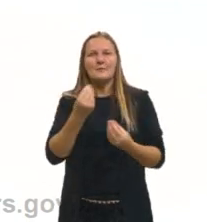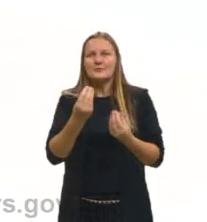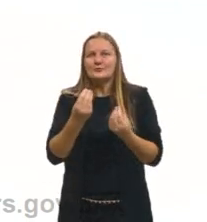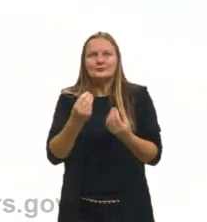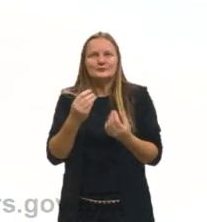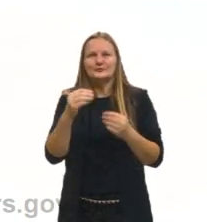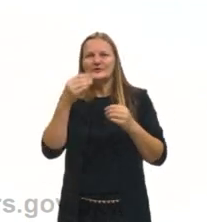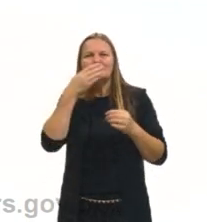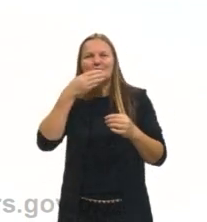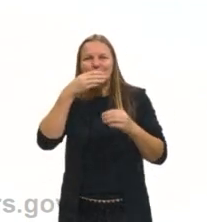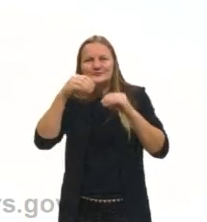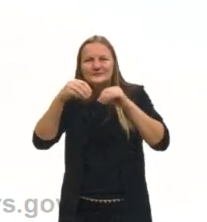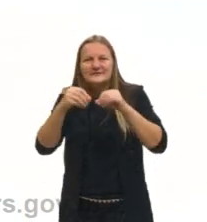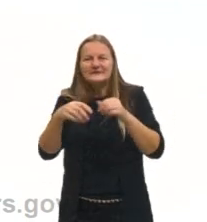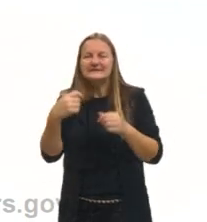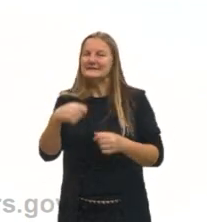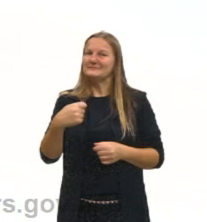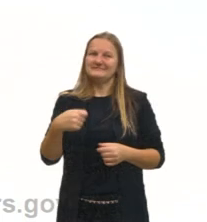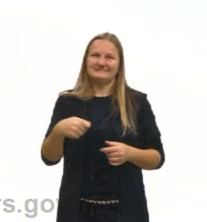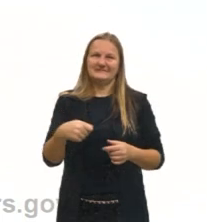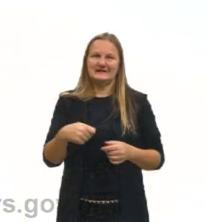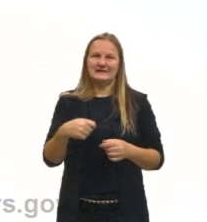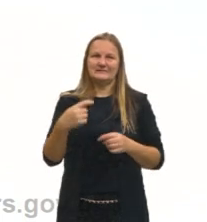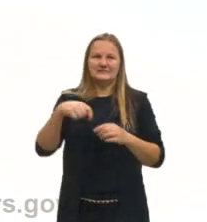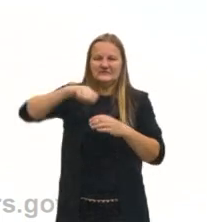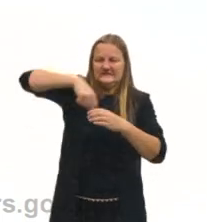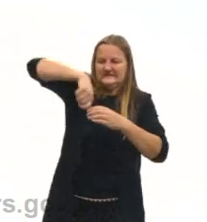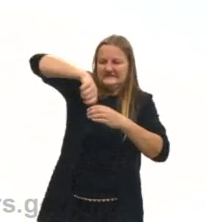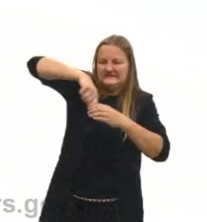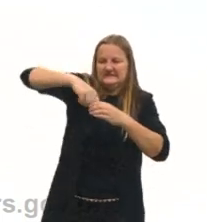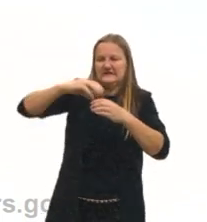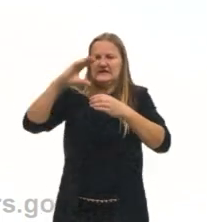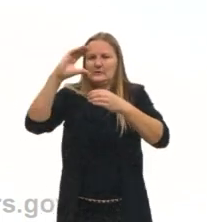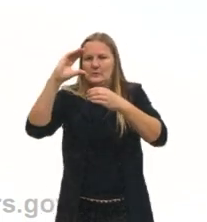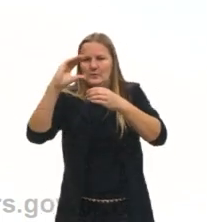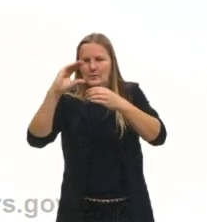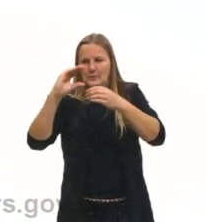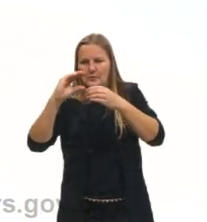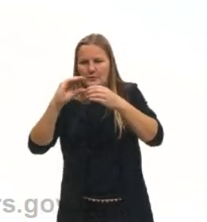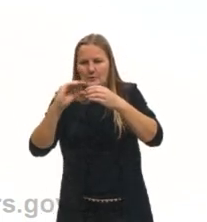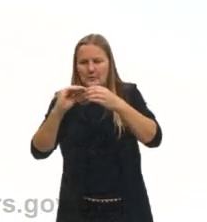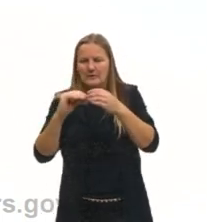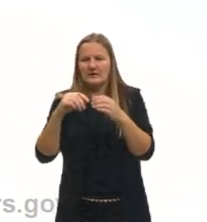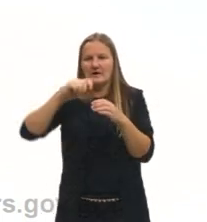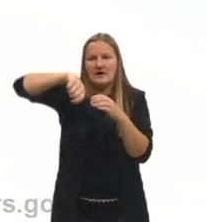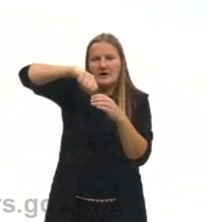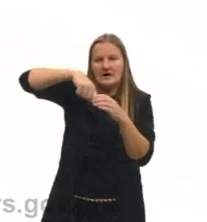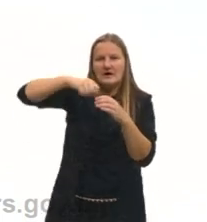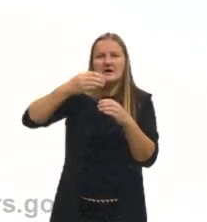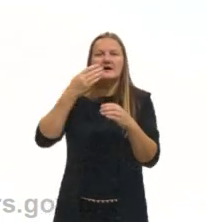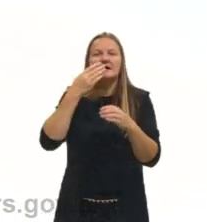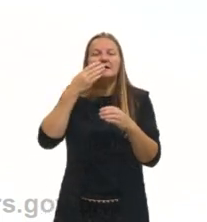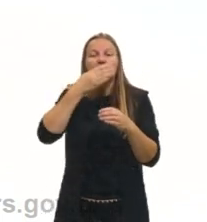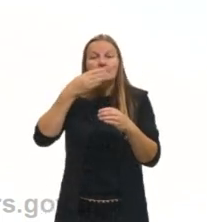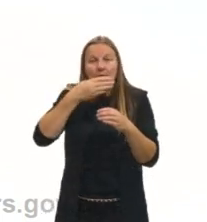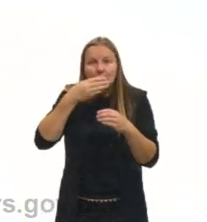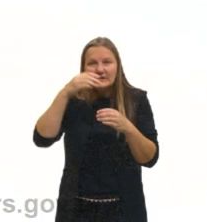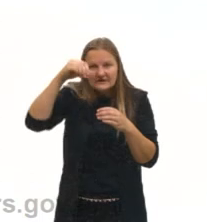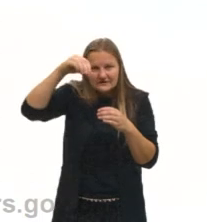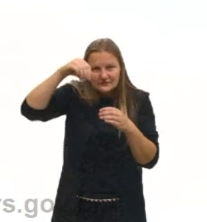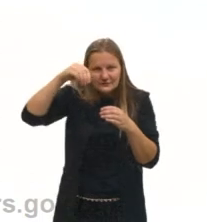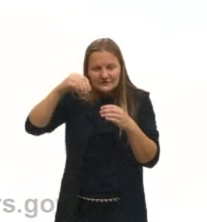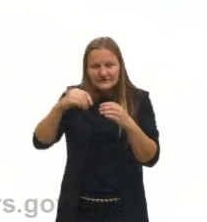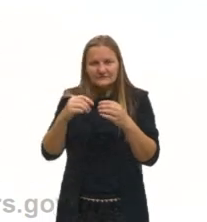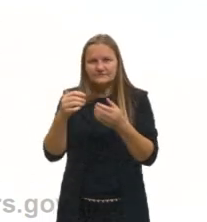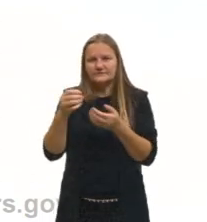de açúcar no fundo que não precisava ter sido utilizado. Então, isso é uma decantação, porque o açúcar é mais pesado do que aquele líquido que